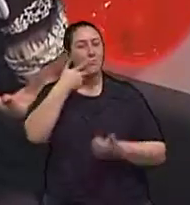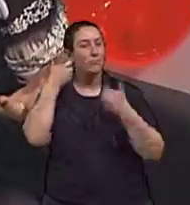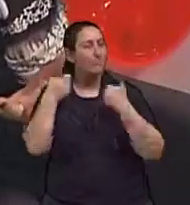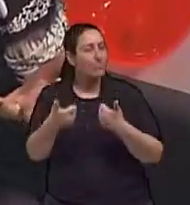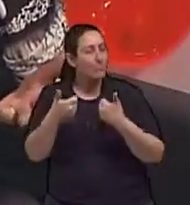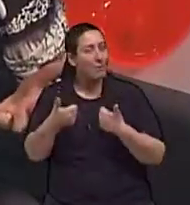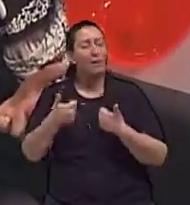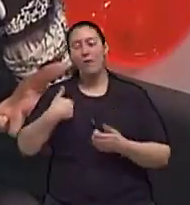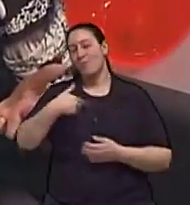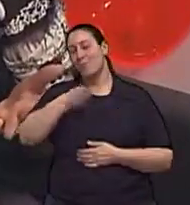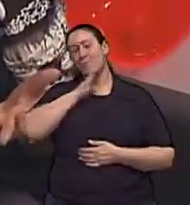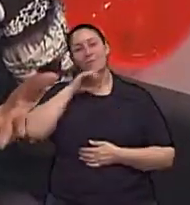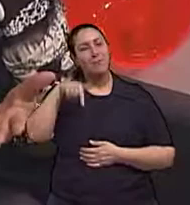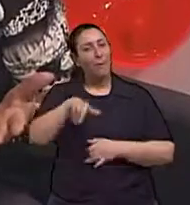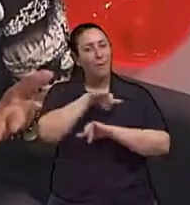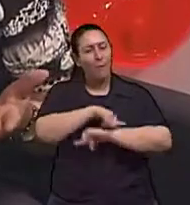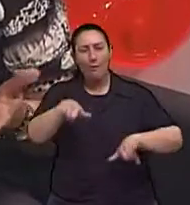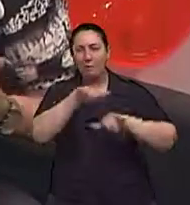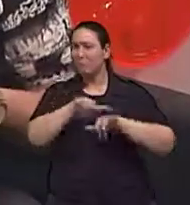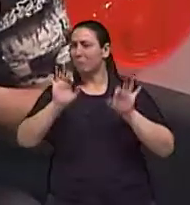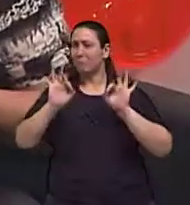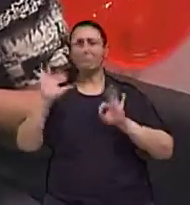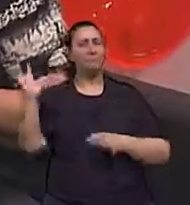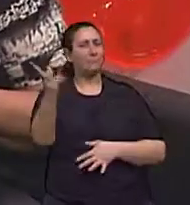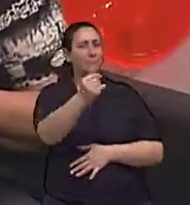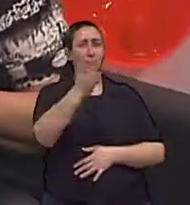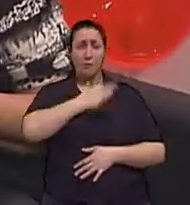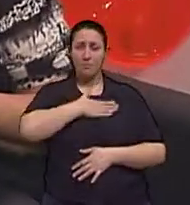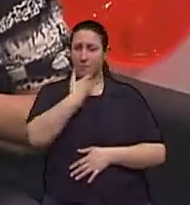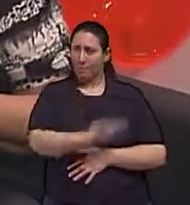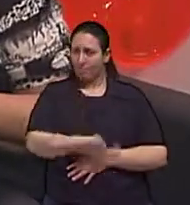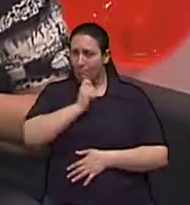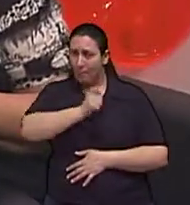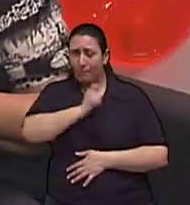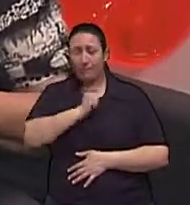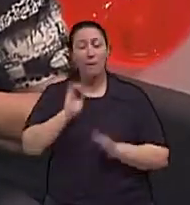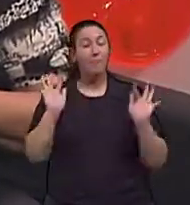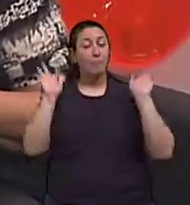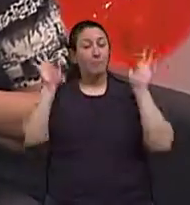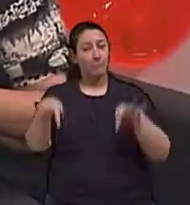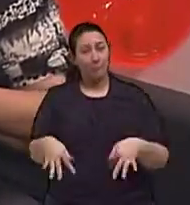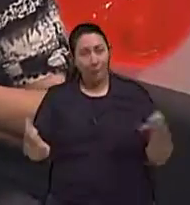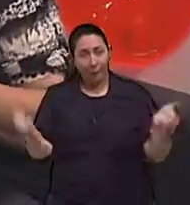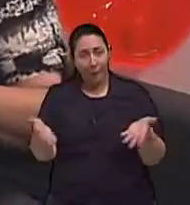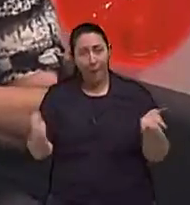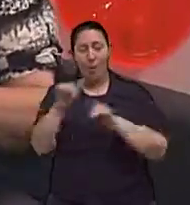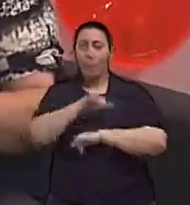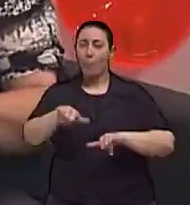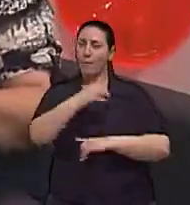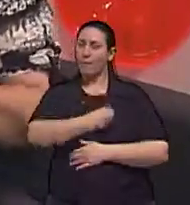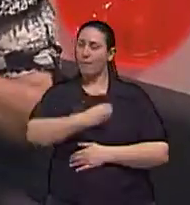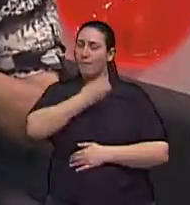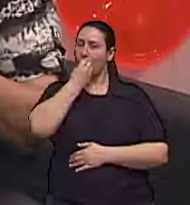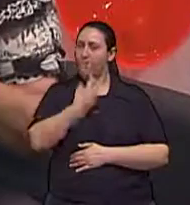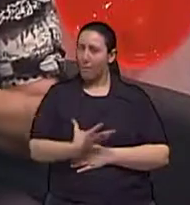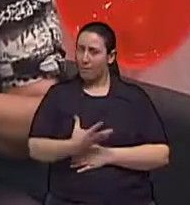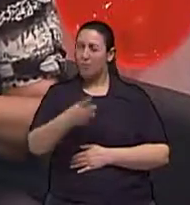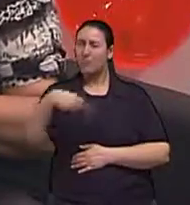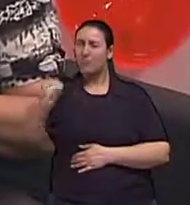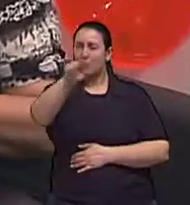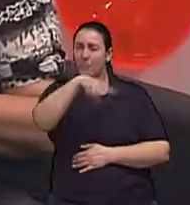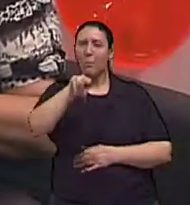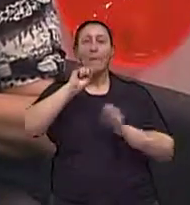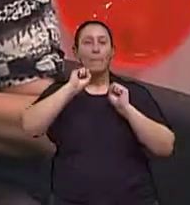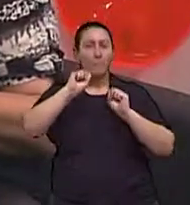programa que eu tenho certeza que foi um sucesso a gente termina aqui o nosso Viva Bem de hoje não esqueça a face oculta das